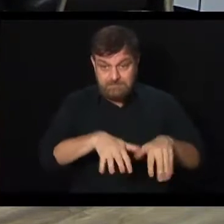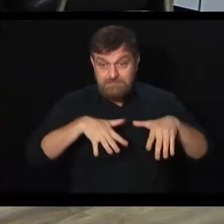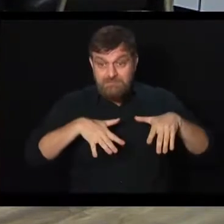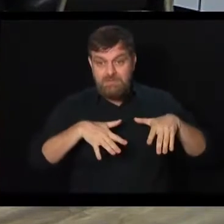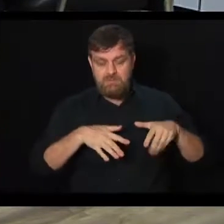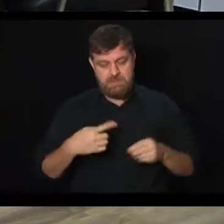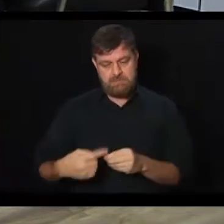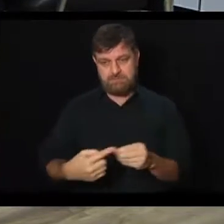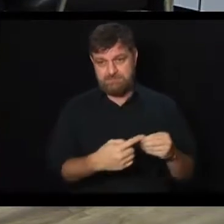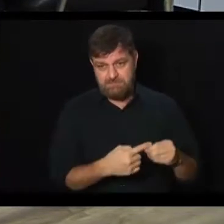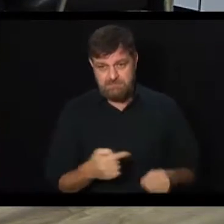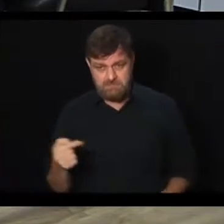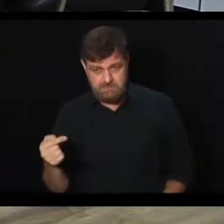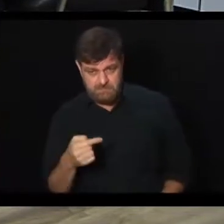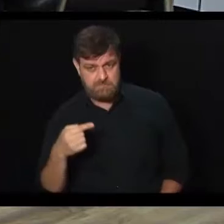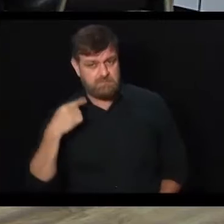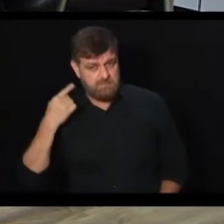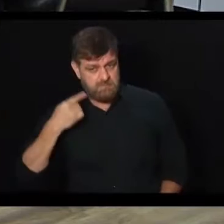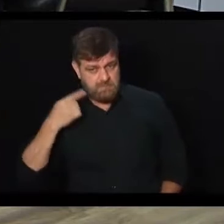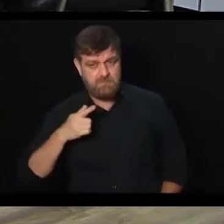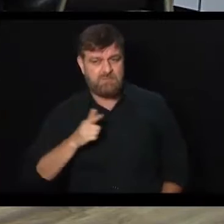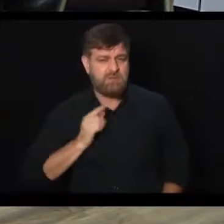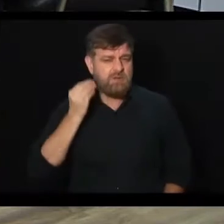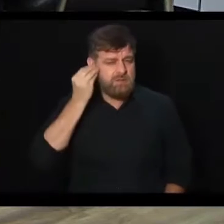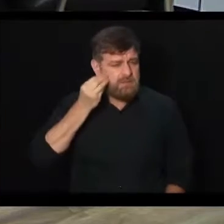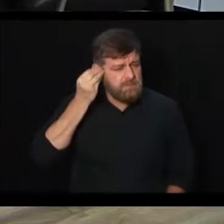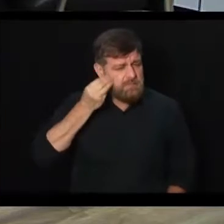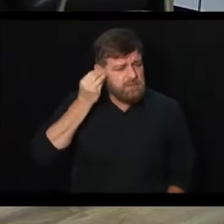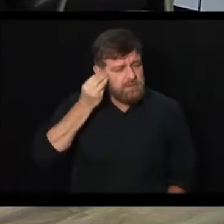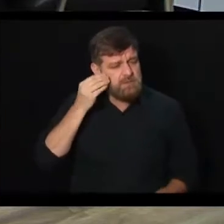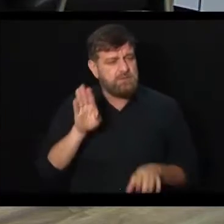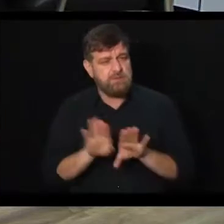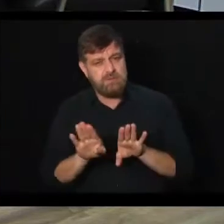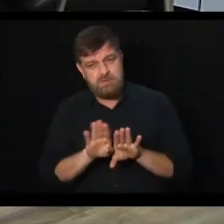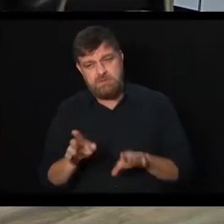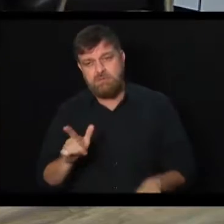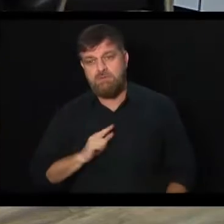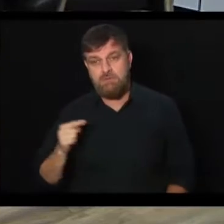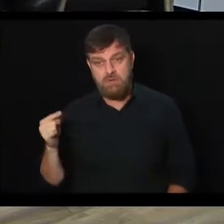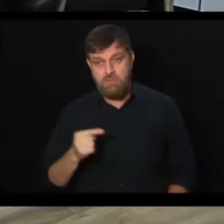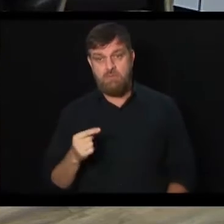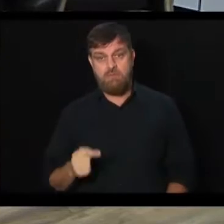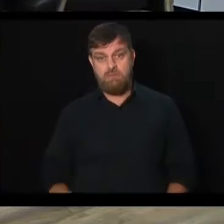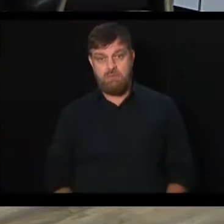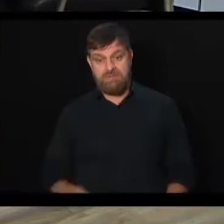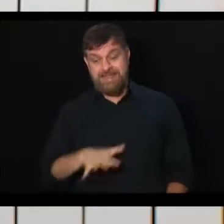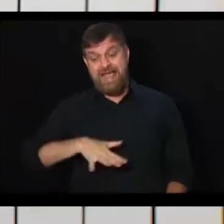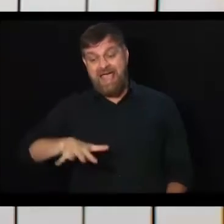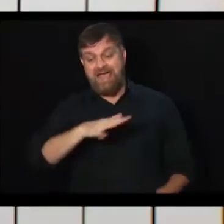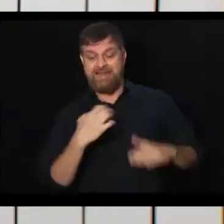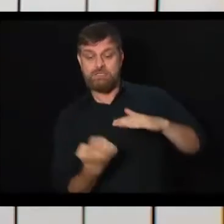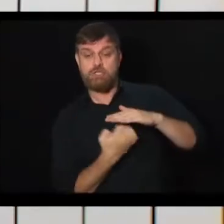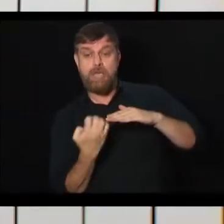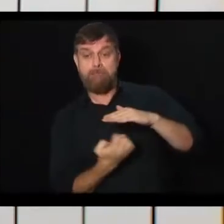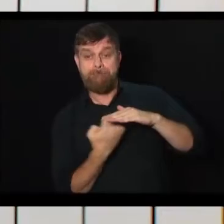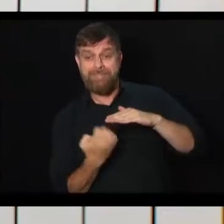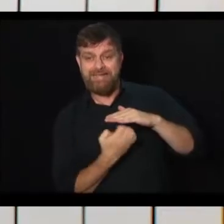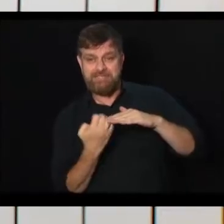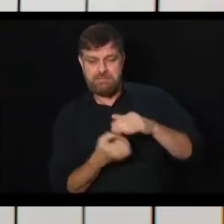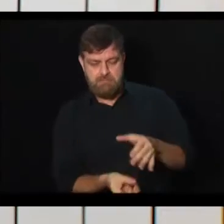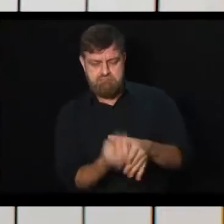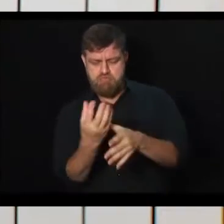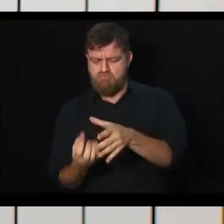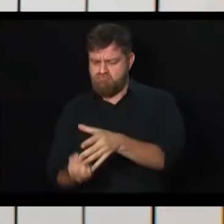Tá certo. Doutor, o senhor que, inclusive, tem uma experiência também no ramo empresarial, e queria que o senhor falasse como é